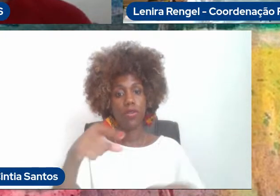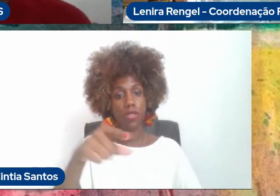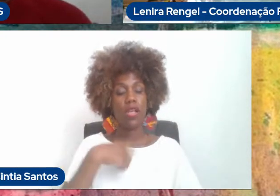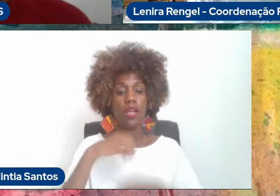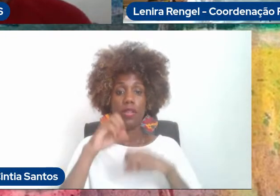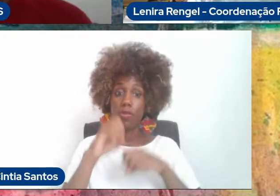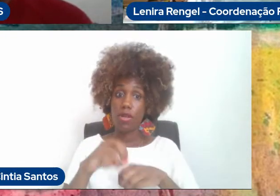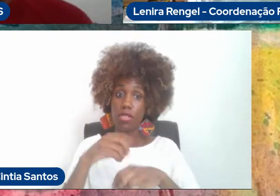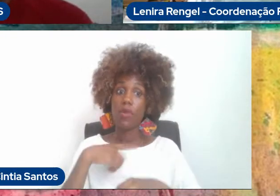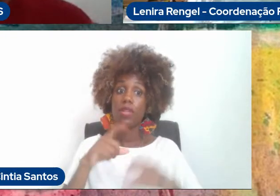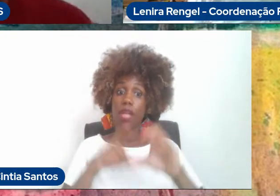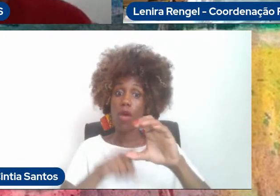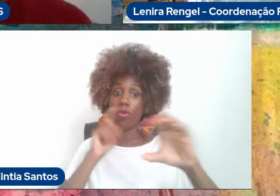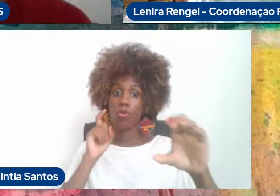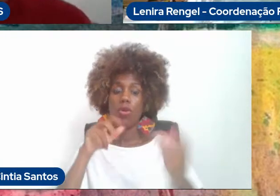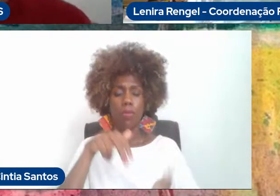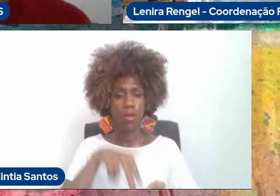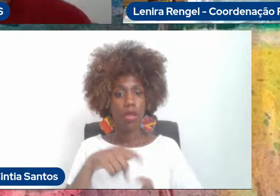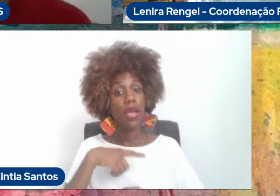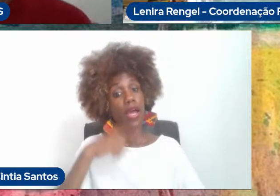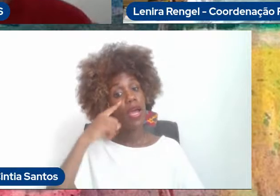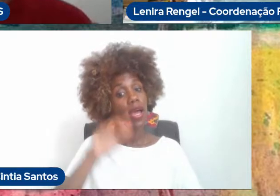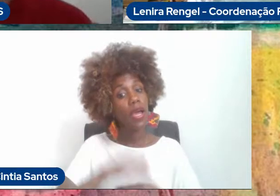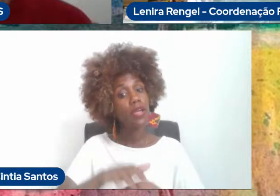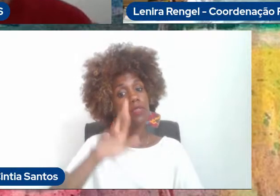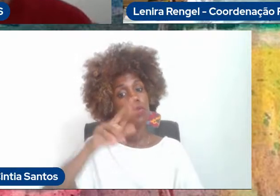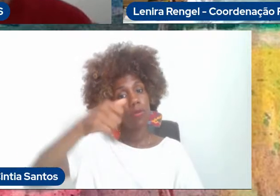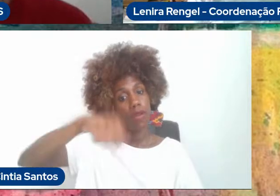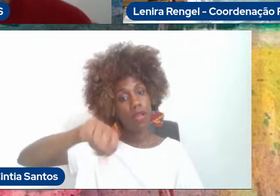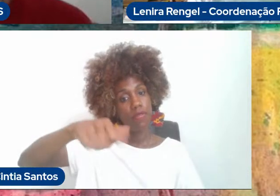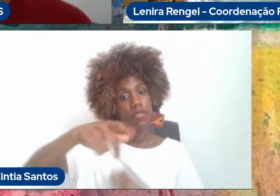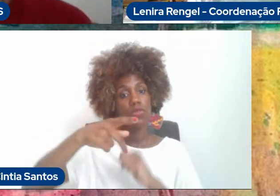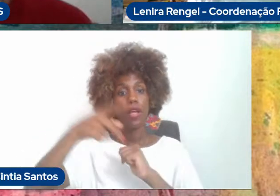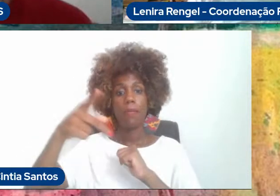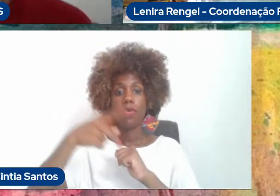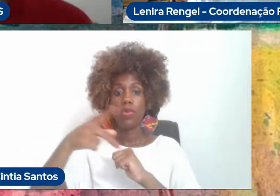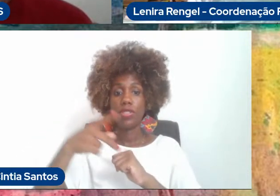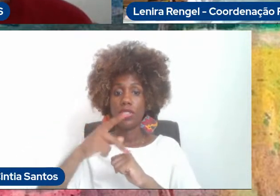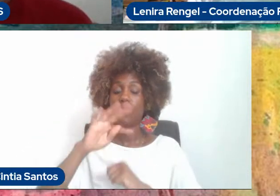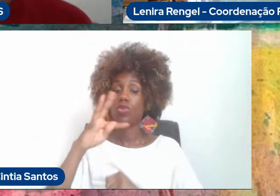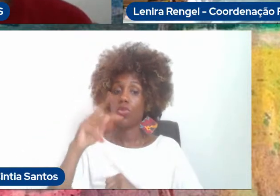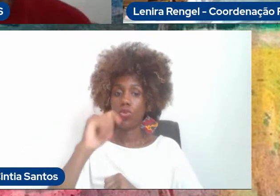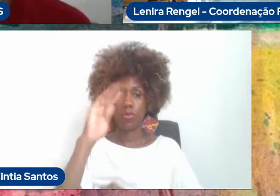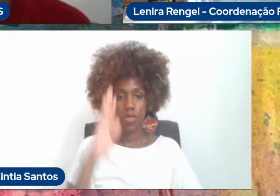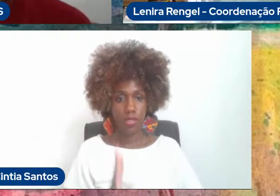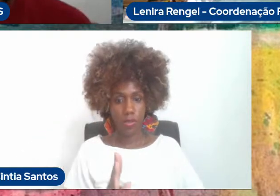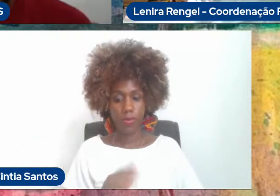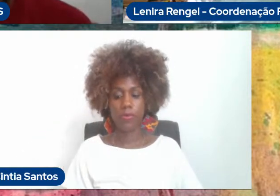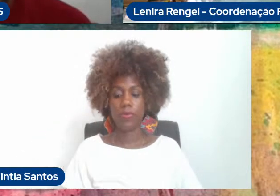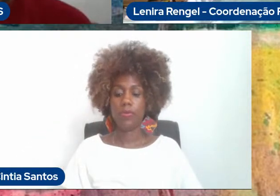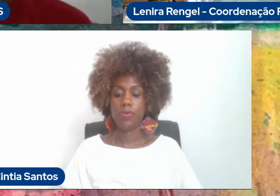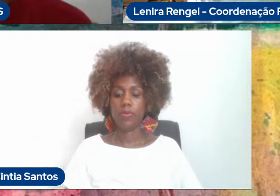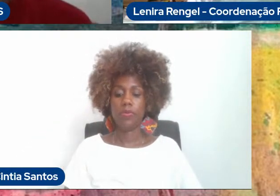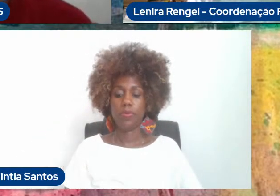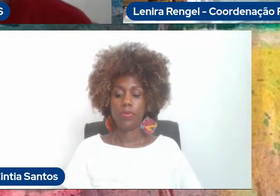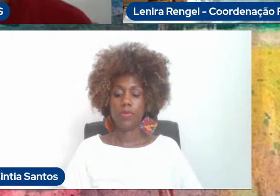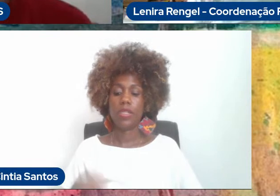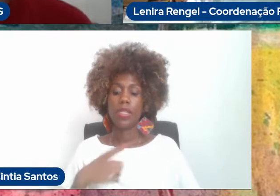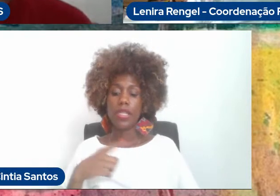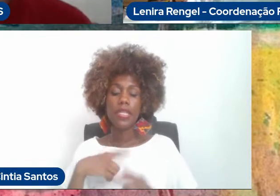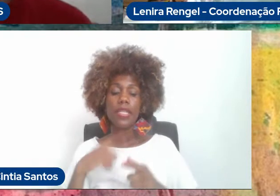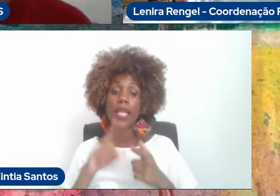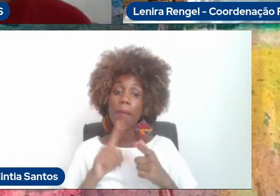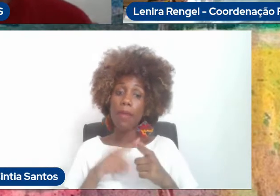responsável pela avaliação da pós-graduação no Brasil, e também por parte do financiamento.